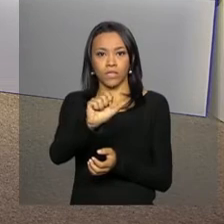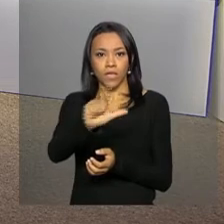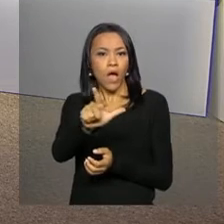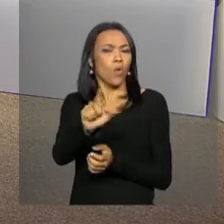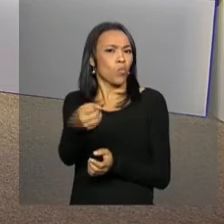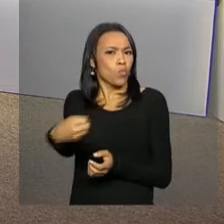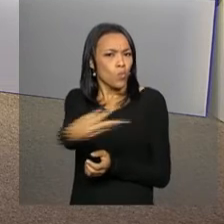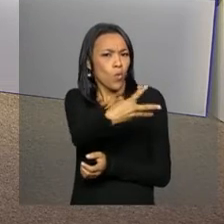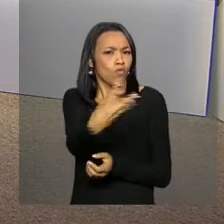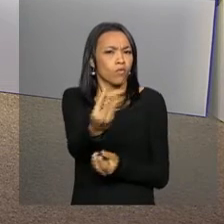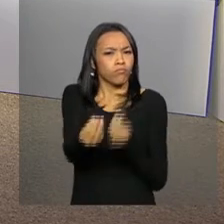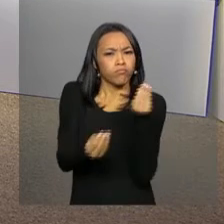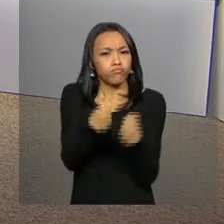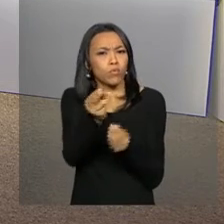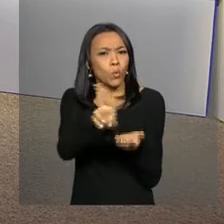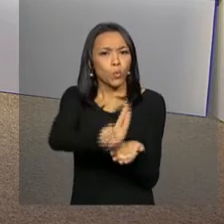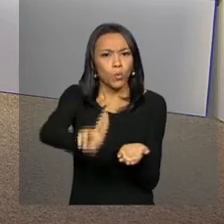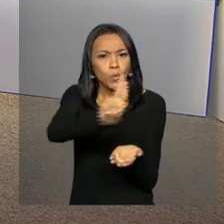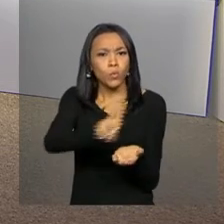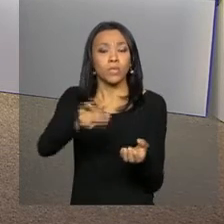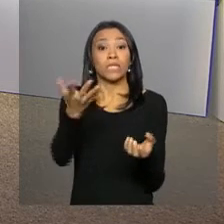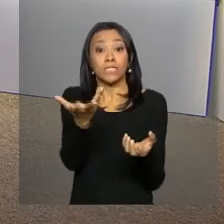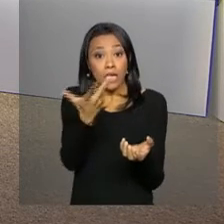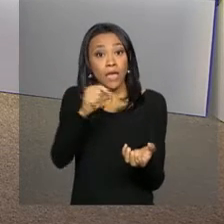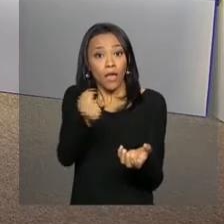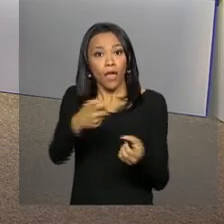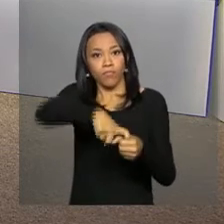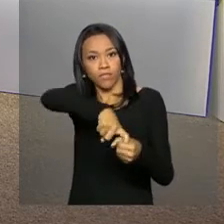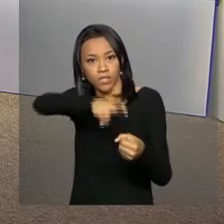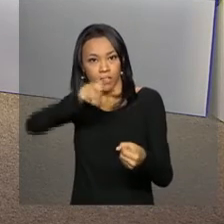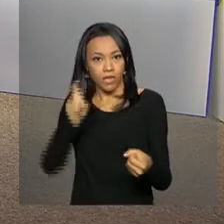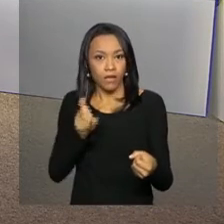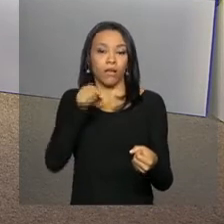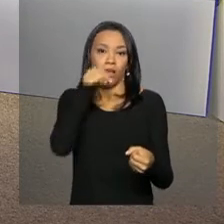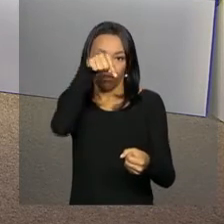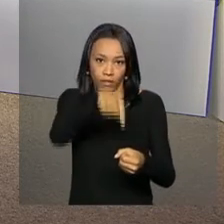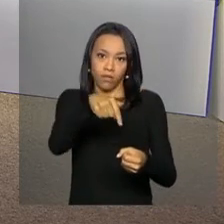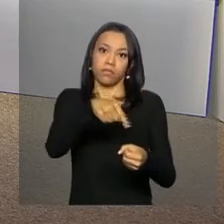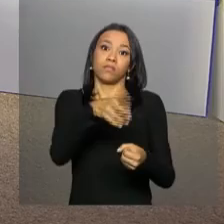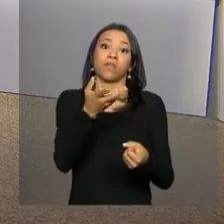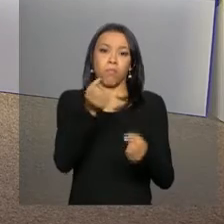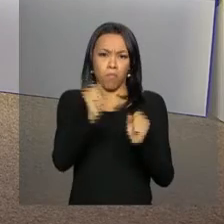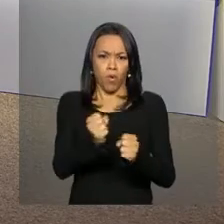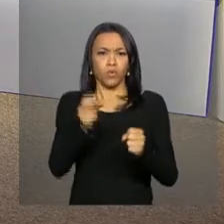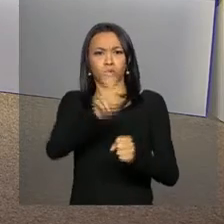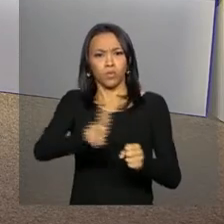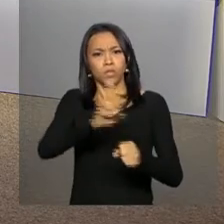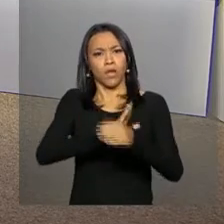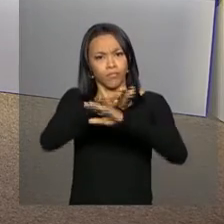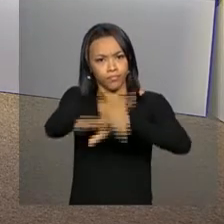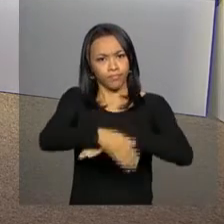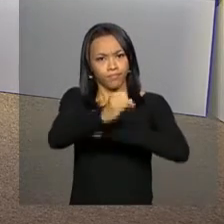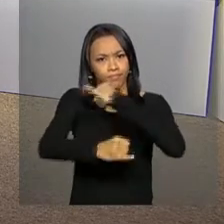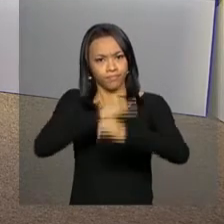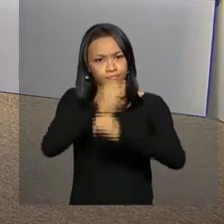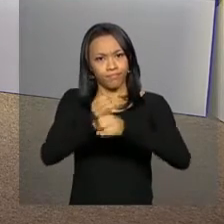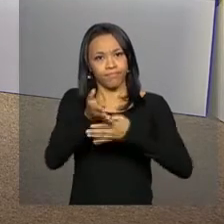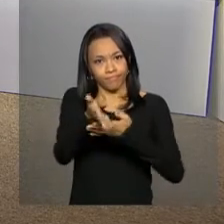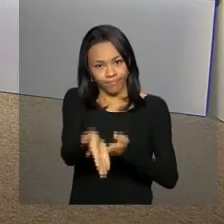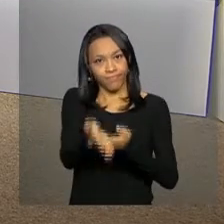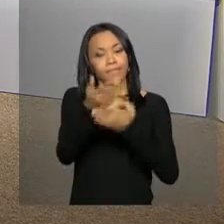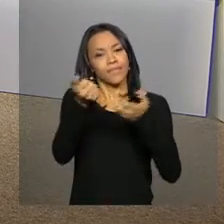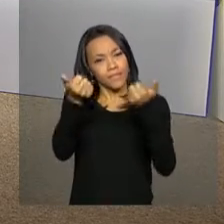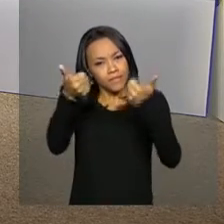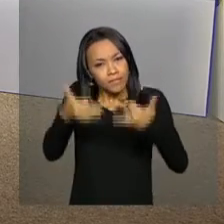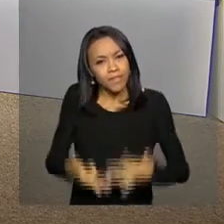funcionalidade. O registro de desligamento do trabalhador poderá ser feito por meio do portal. Quem conta mais sobre isso para a gente é o